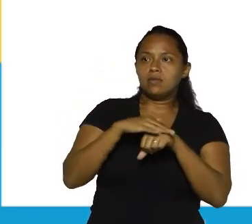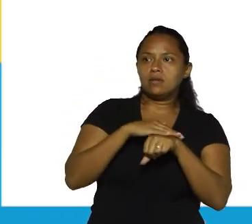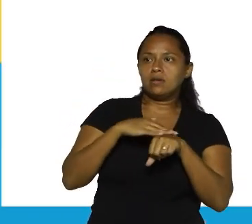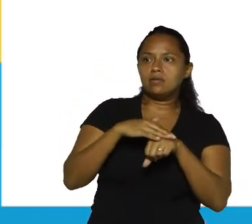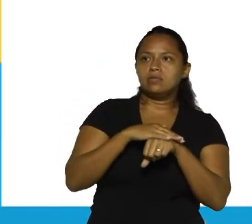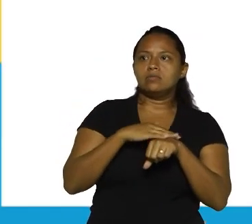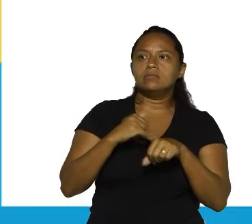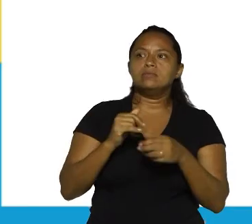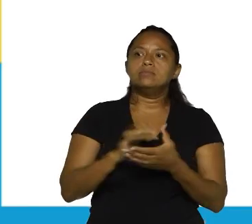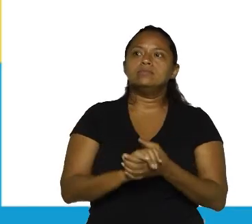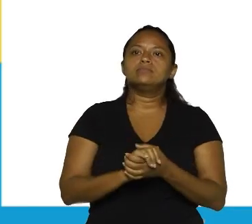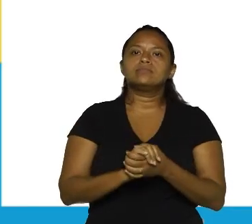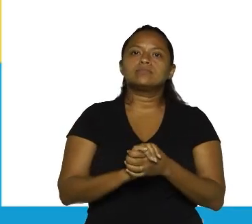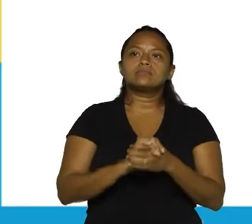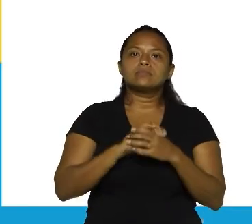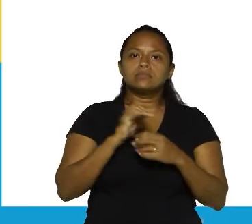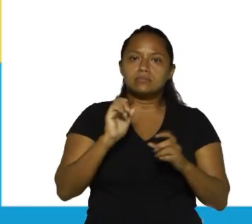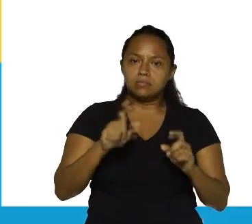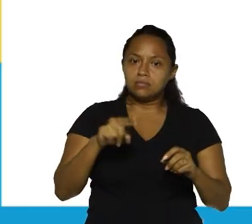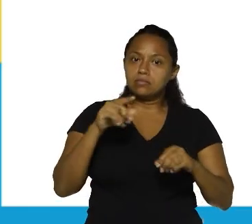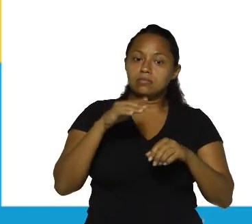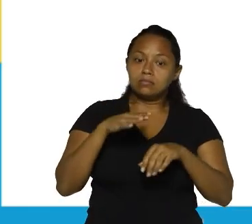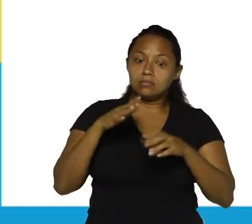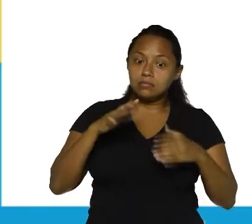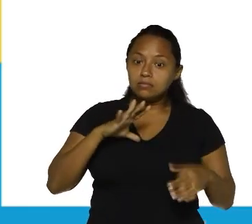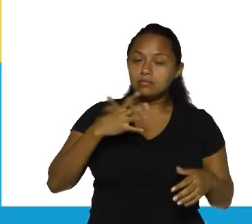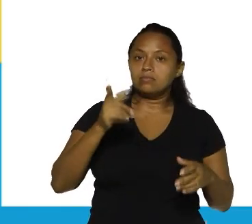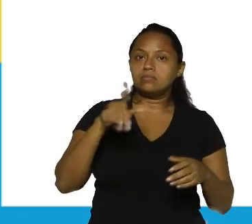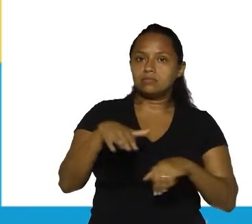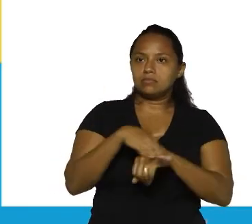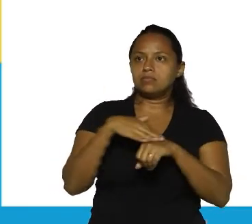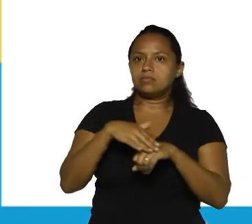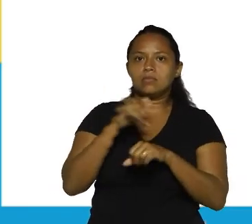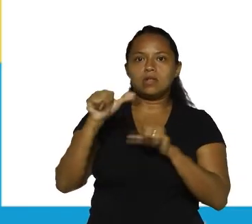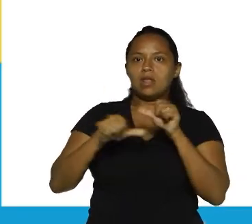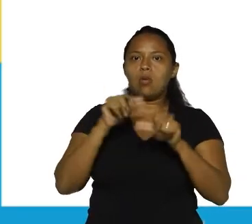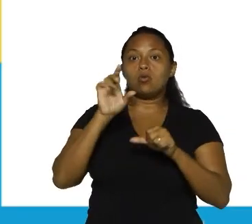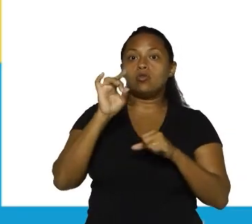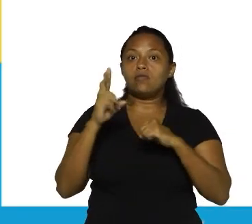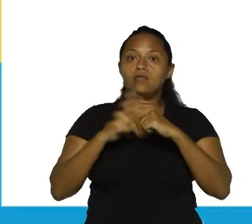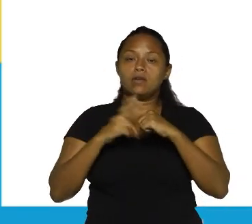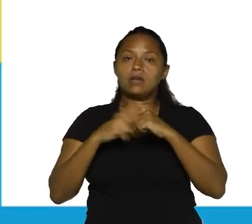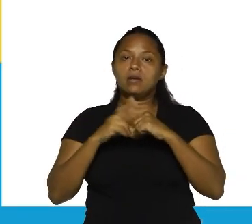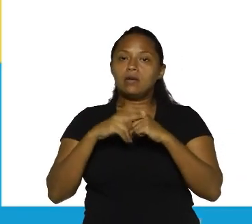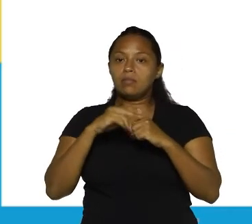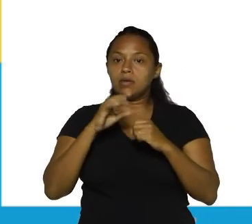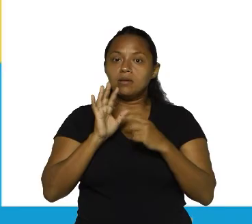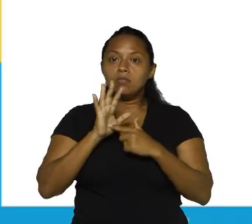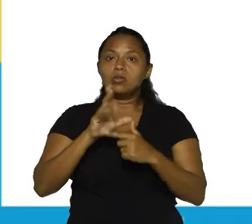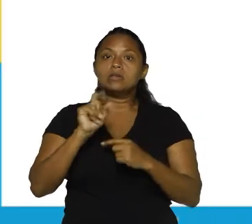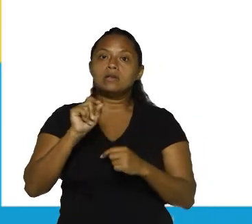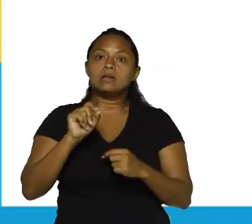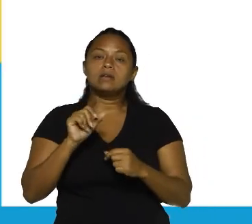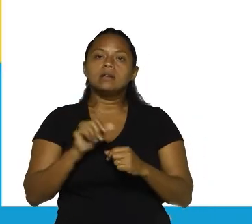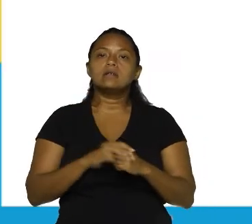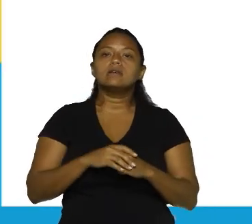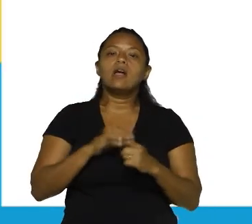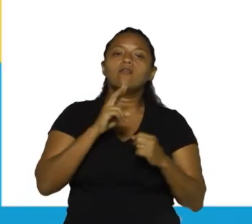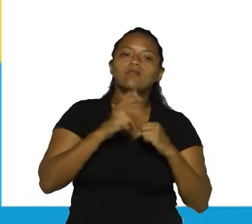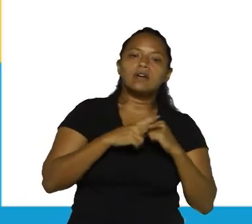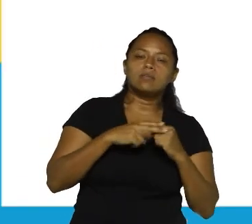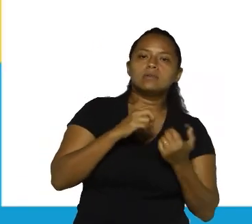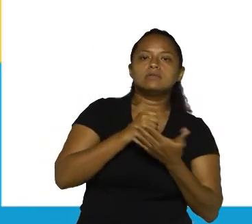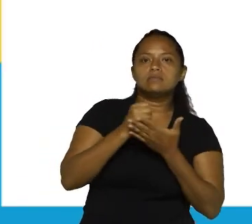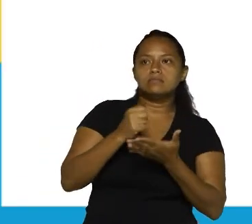conversando. A ação é de conversar. Isso não muda. É o verbo principal que determina isso. E o verbo auxiliar